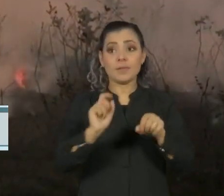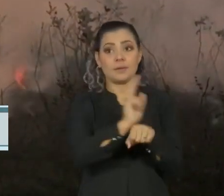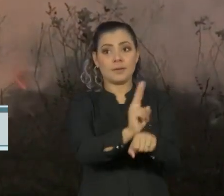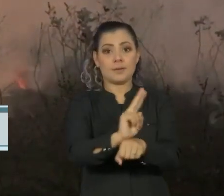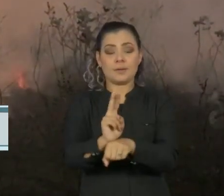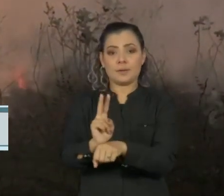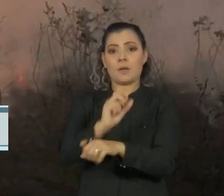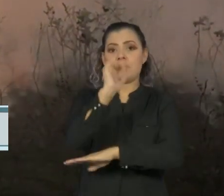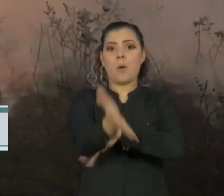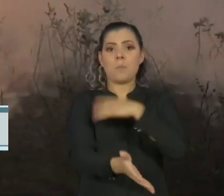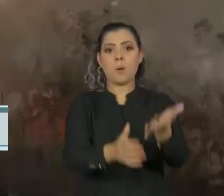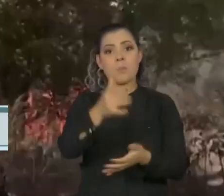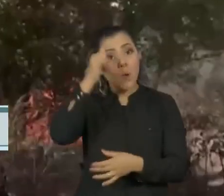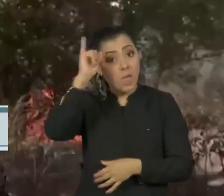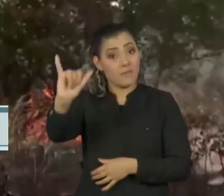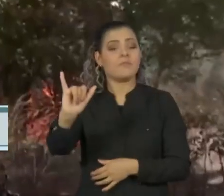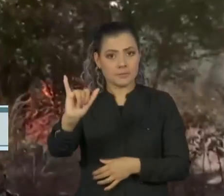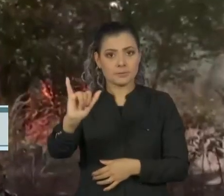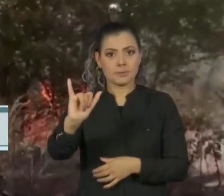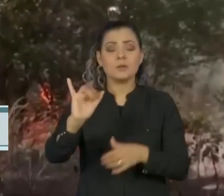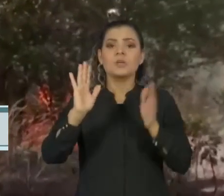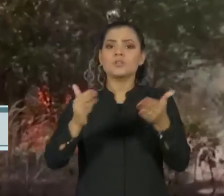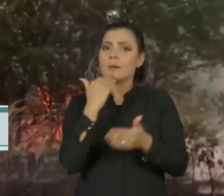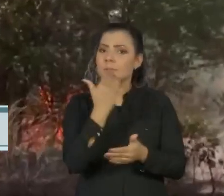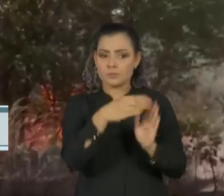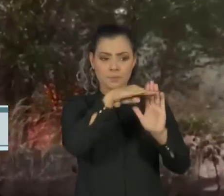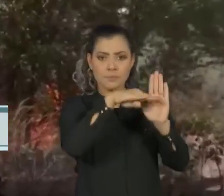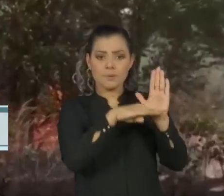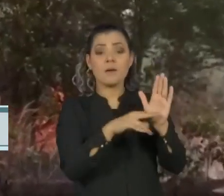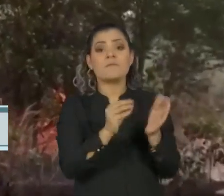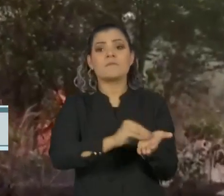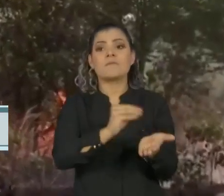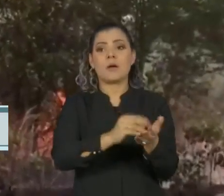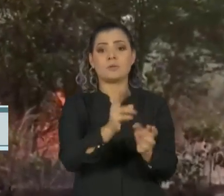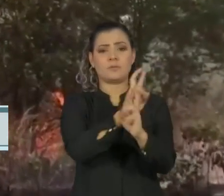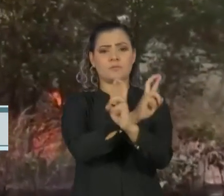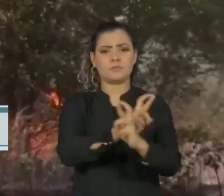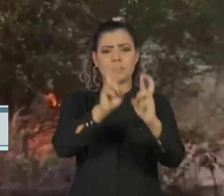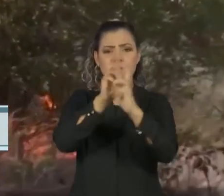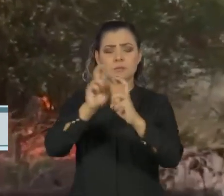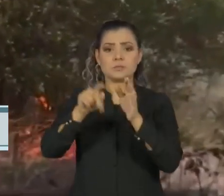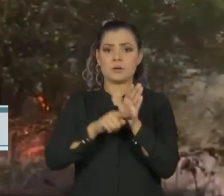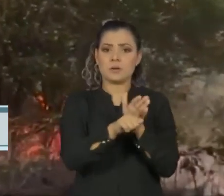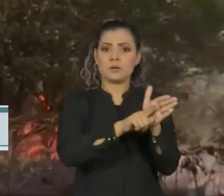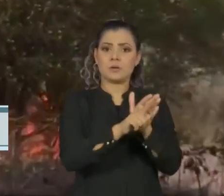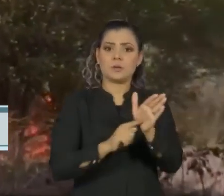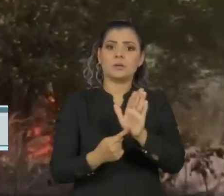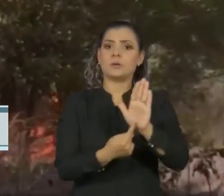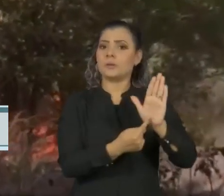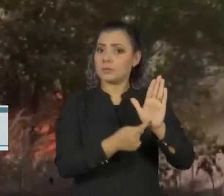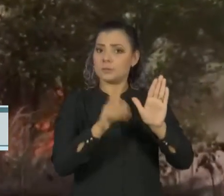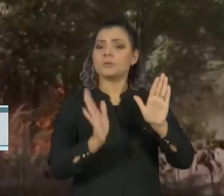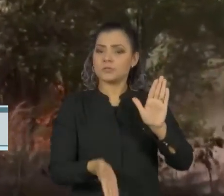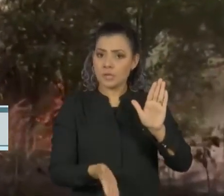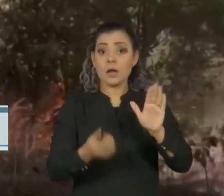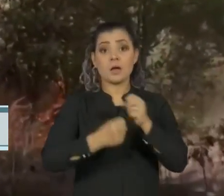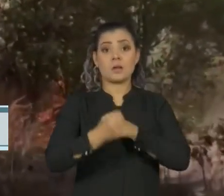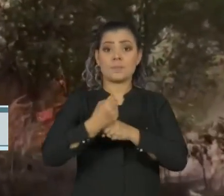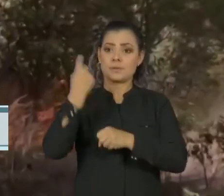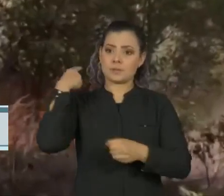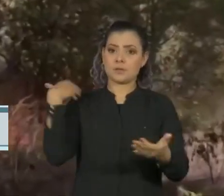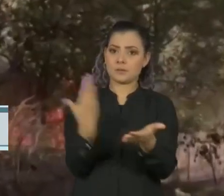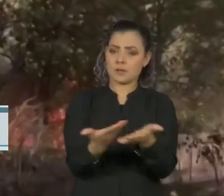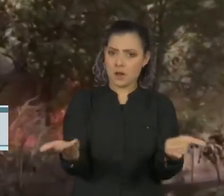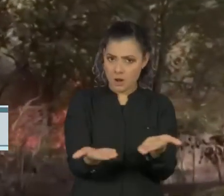conter o desmatamento na Amazônia. Segundo o pedido, a falta de fiscalização tem levado a altas taxas de devastação desde o ano passado.